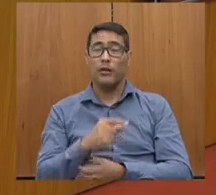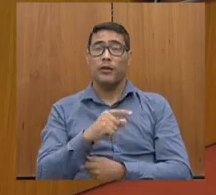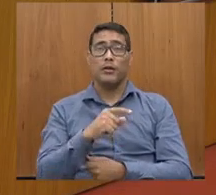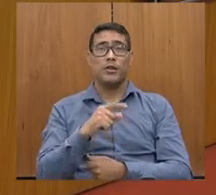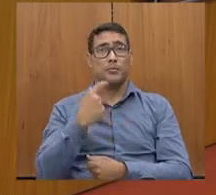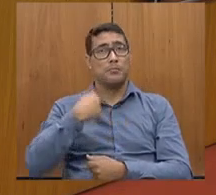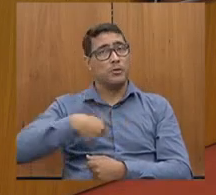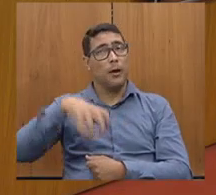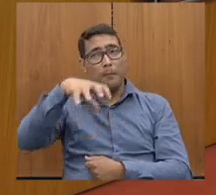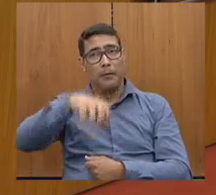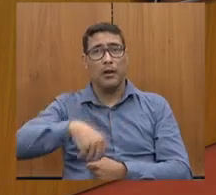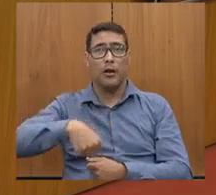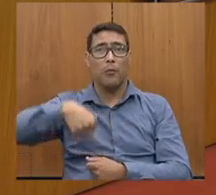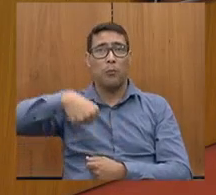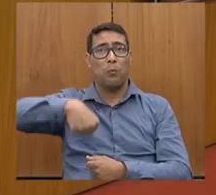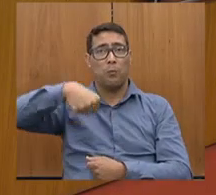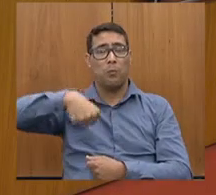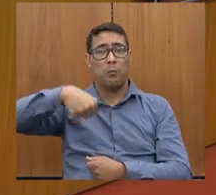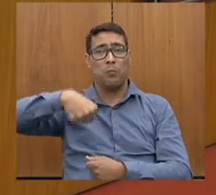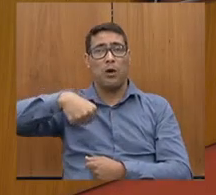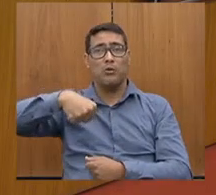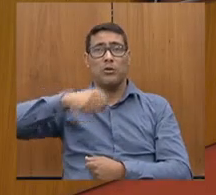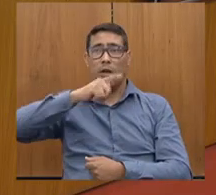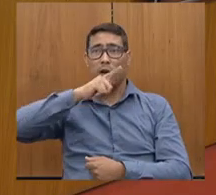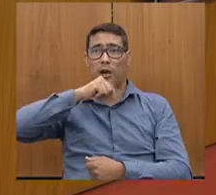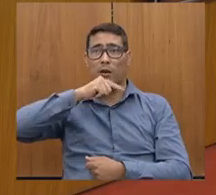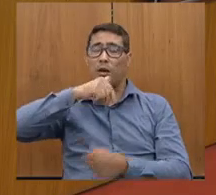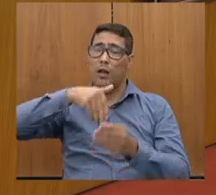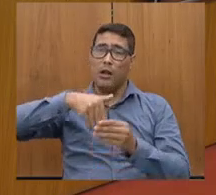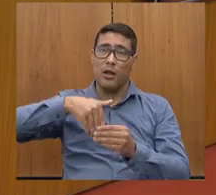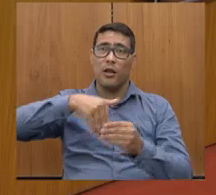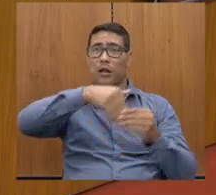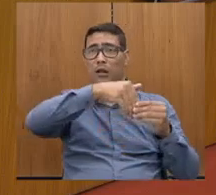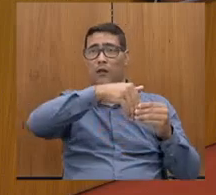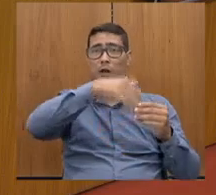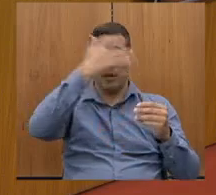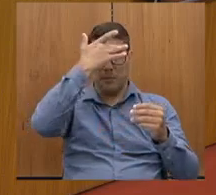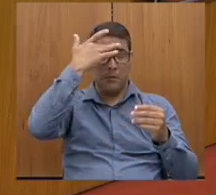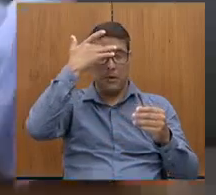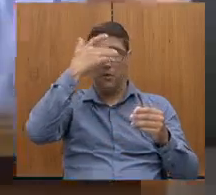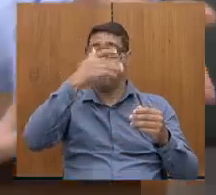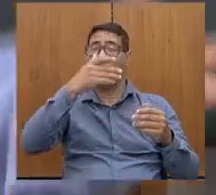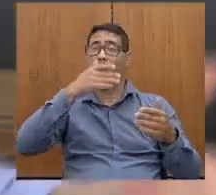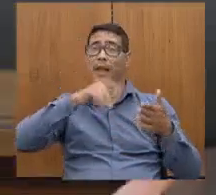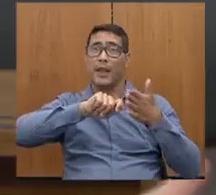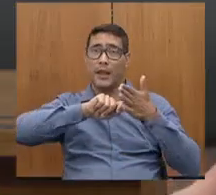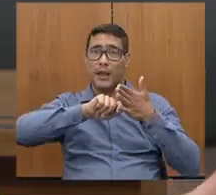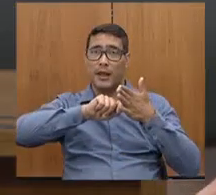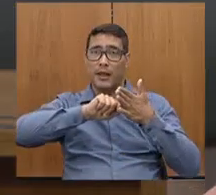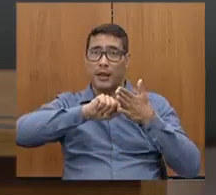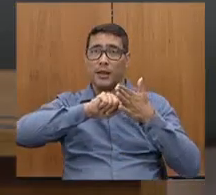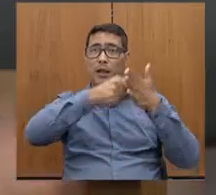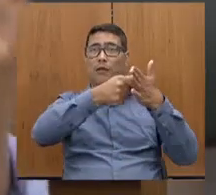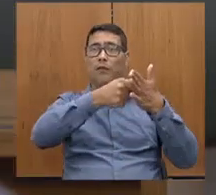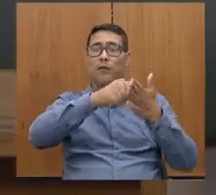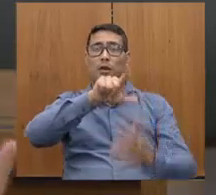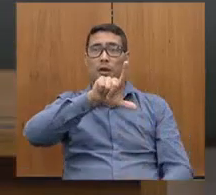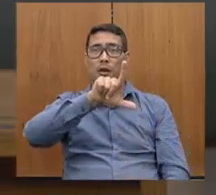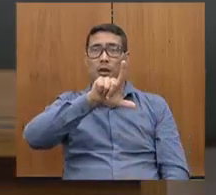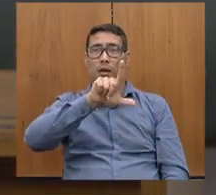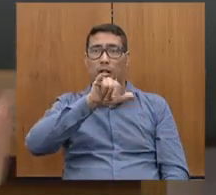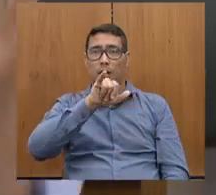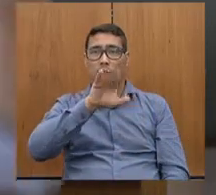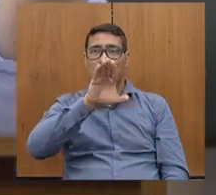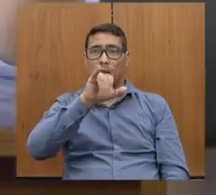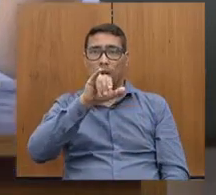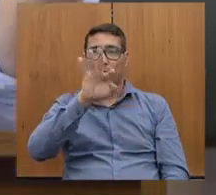balde de água e levar na casa de quem travou essa licitação e colocar lá, porque parava